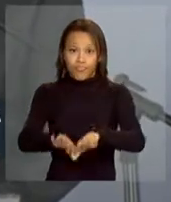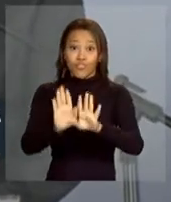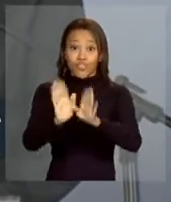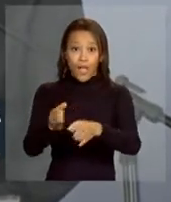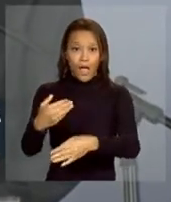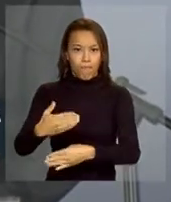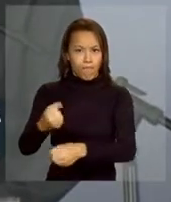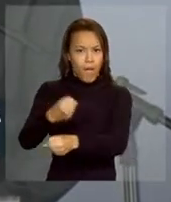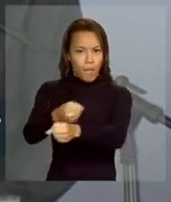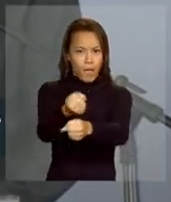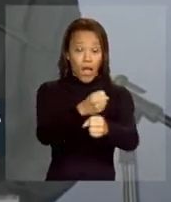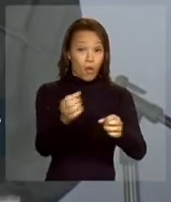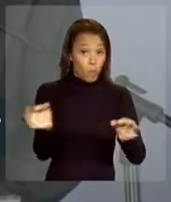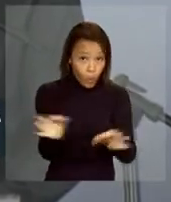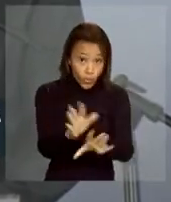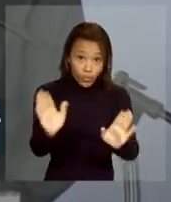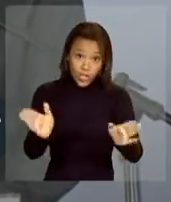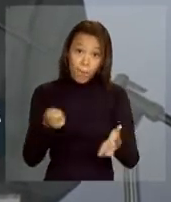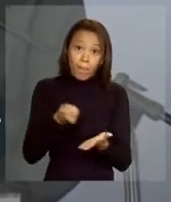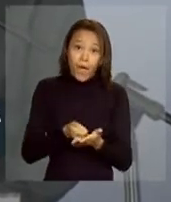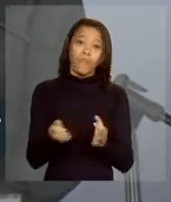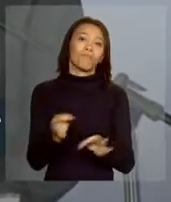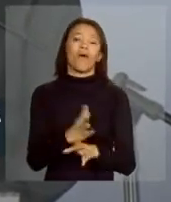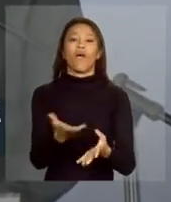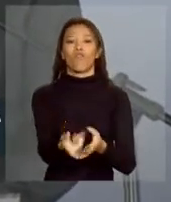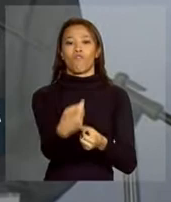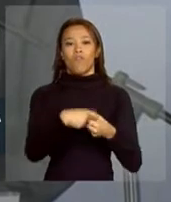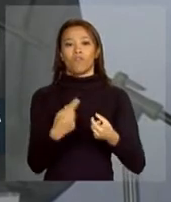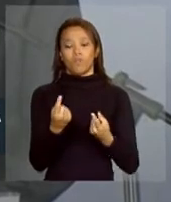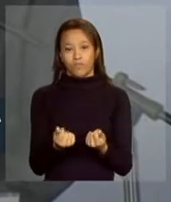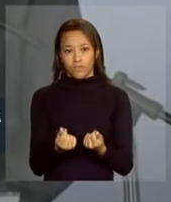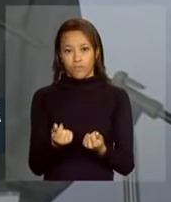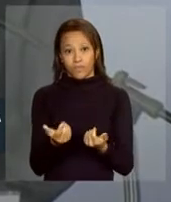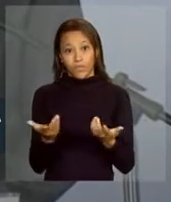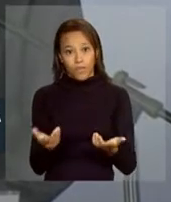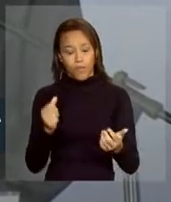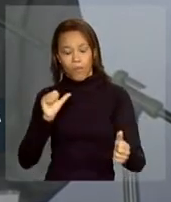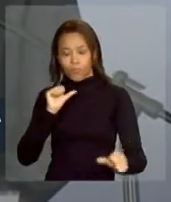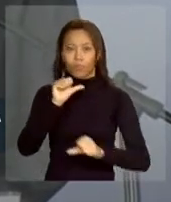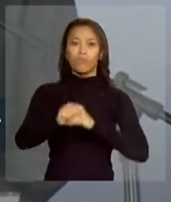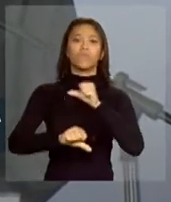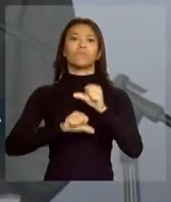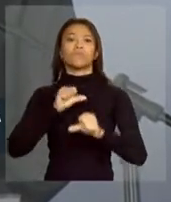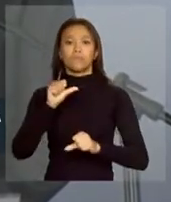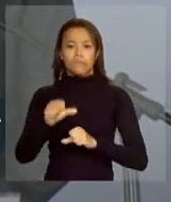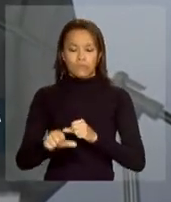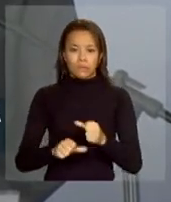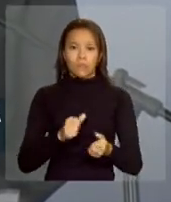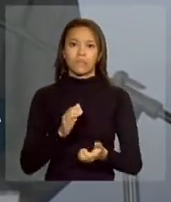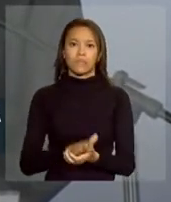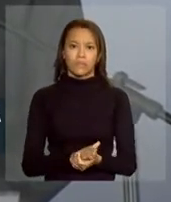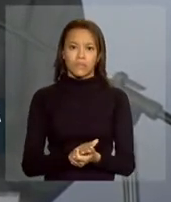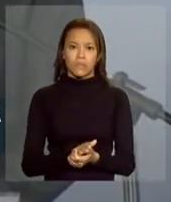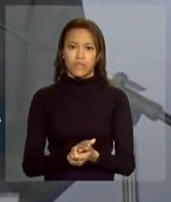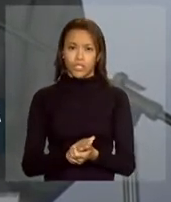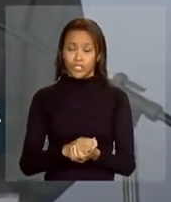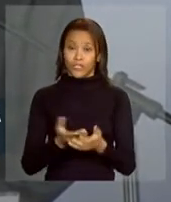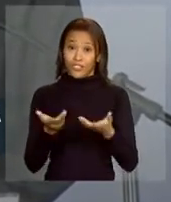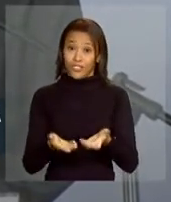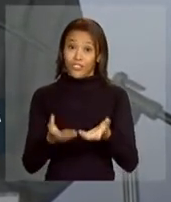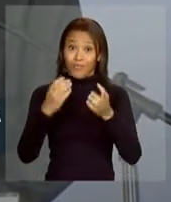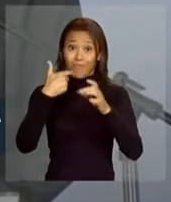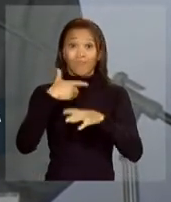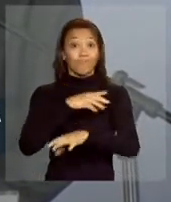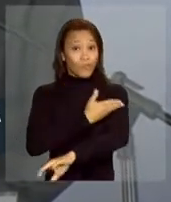vocês vão reaver aquilo que vocês contribuíram para fazer. É uma mudança grande de postura do governo